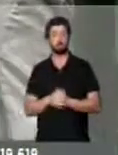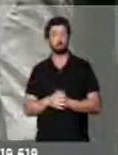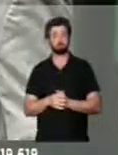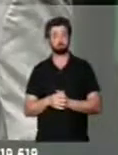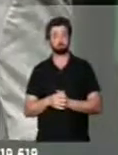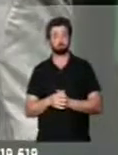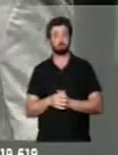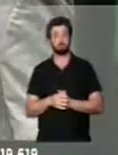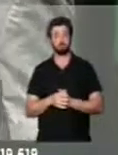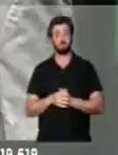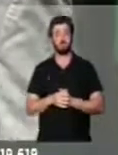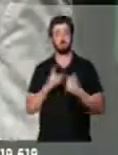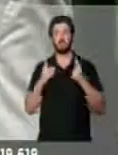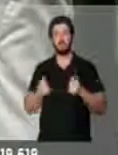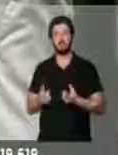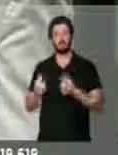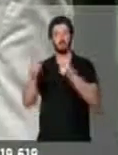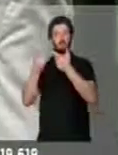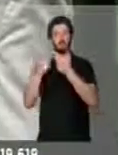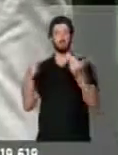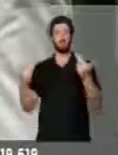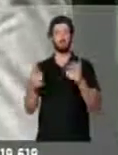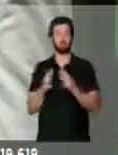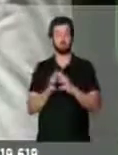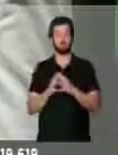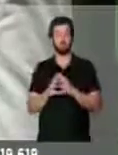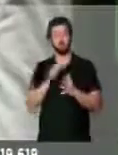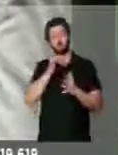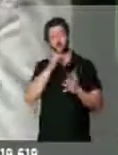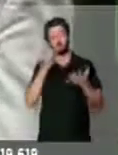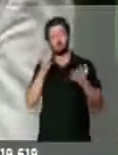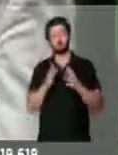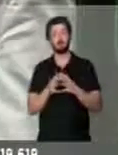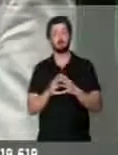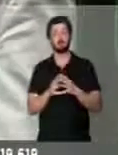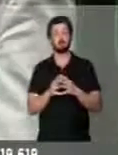riquezas que, infelizmente,